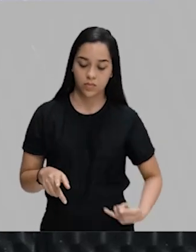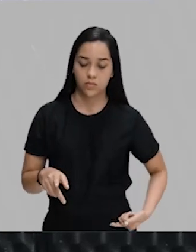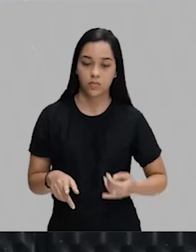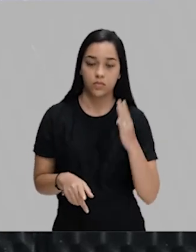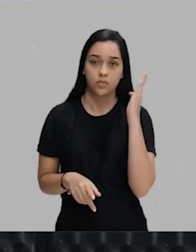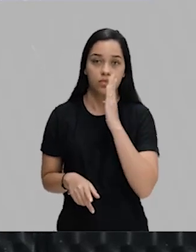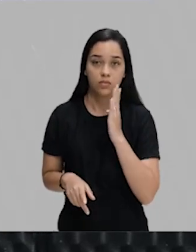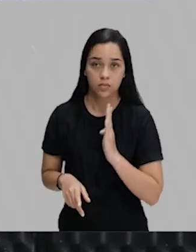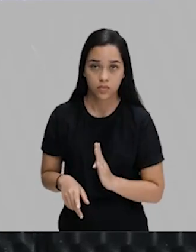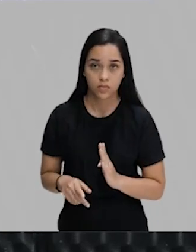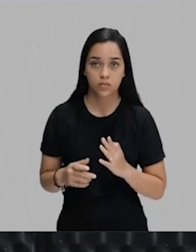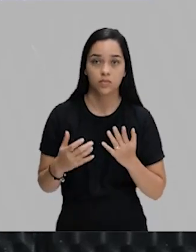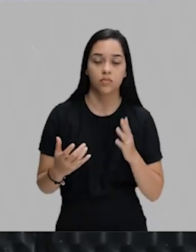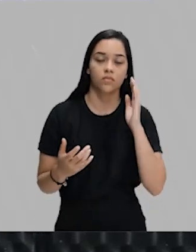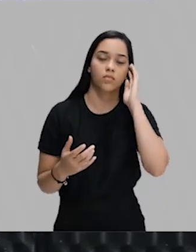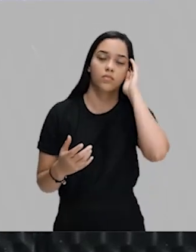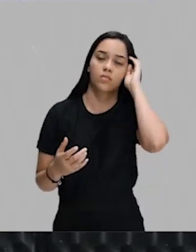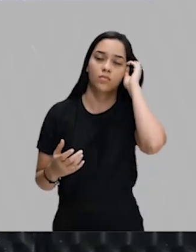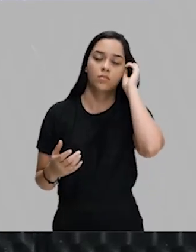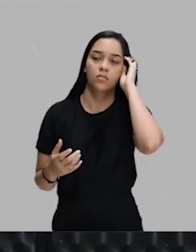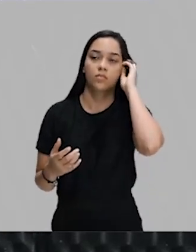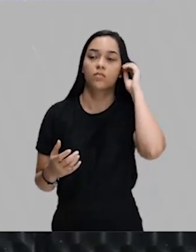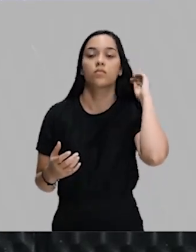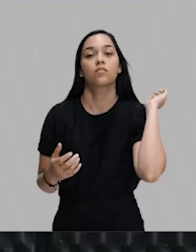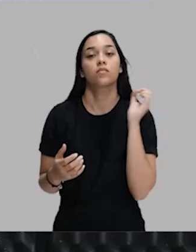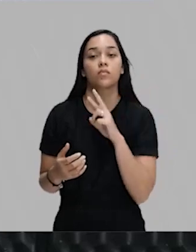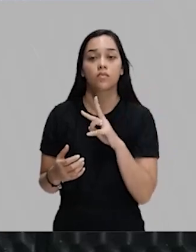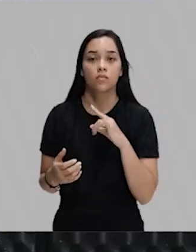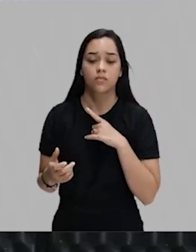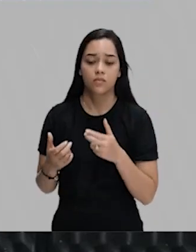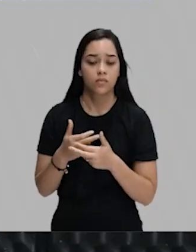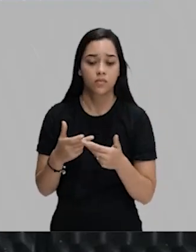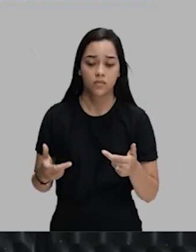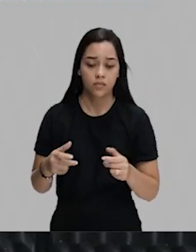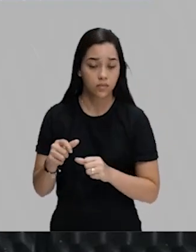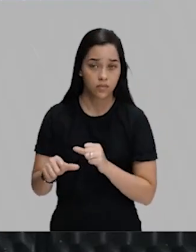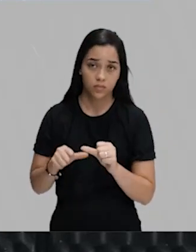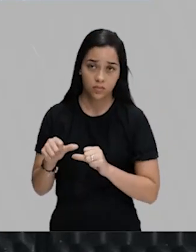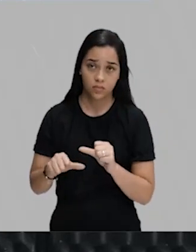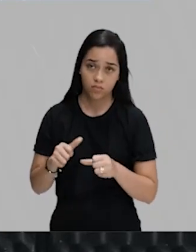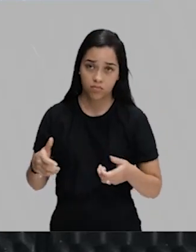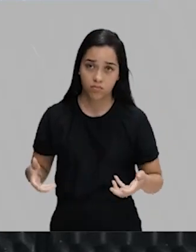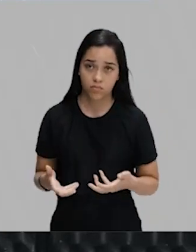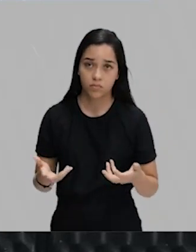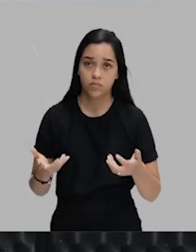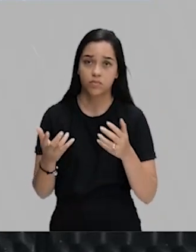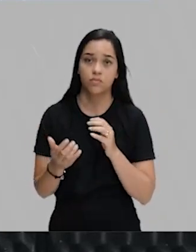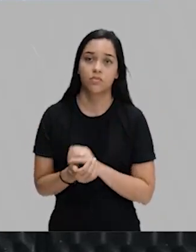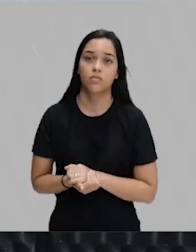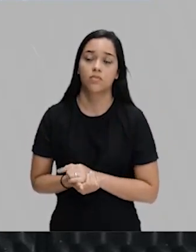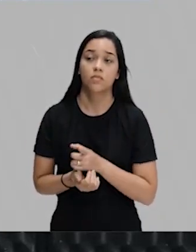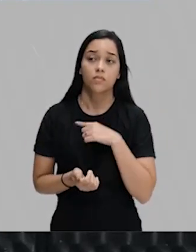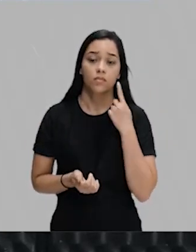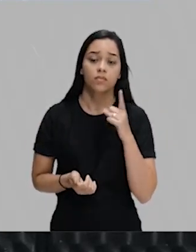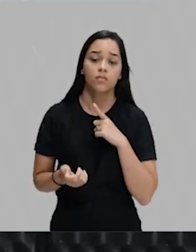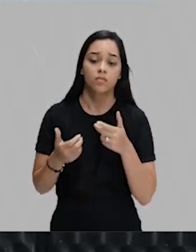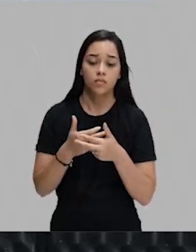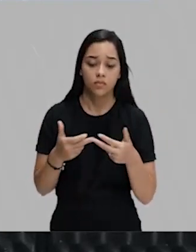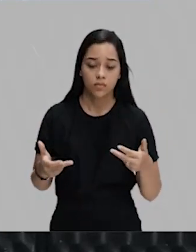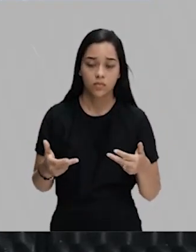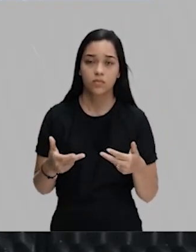esse Império, na verdade, ele vai cair por diversas motivações. Nós temos várias